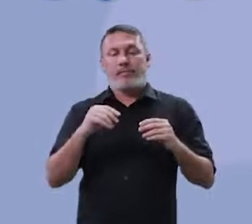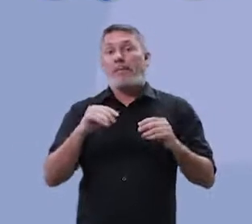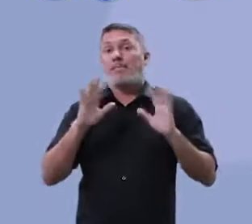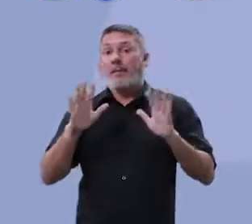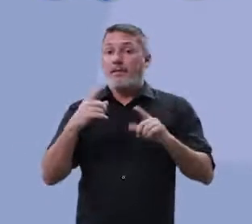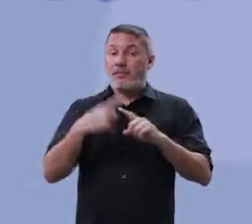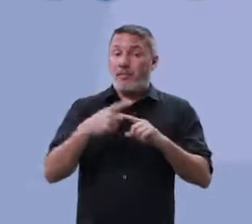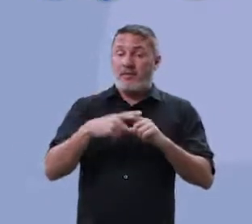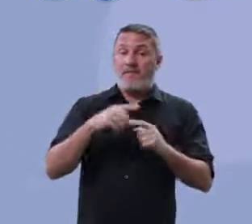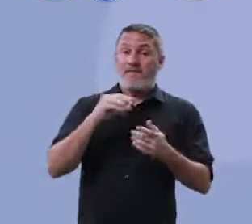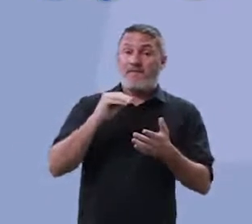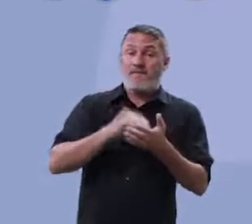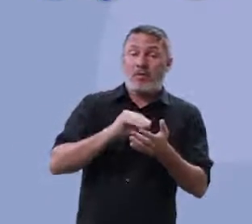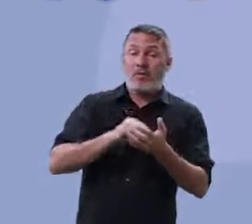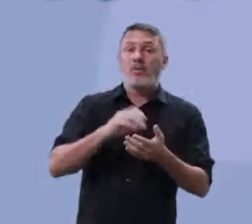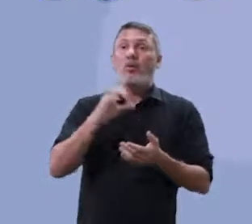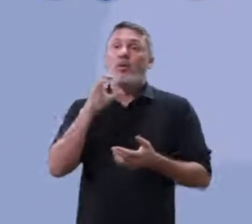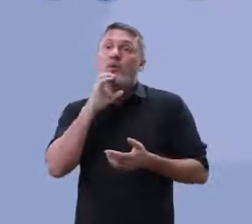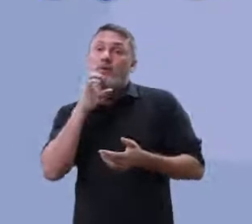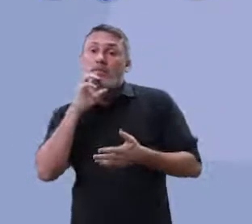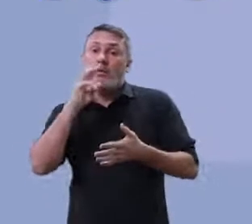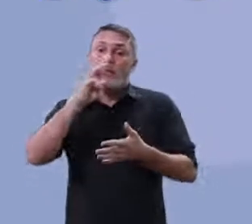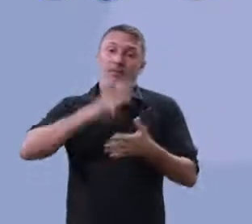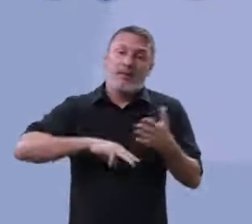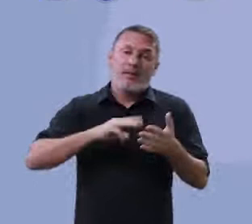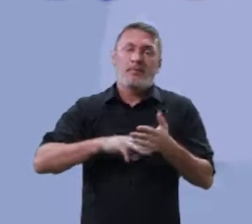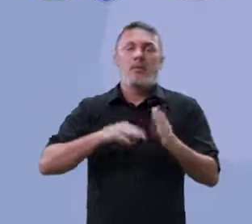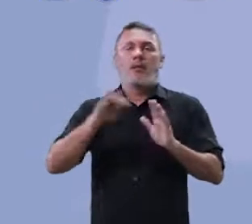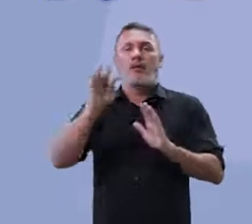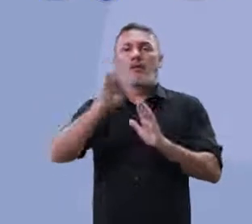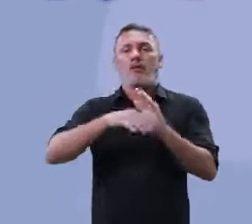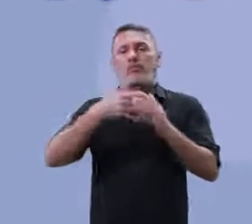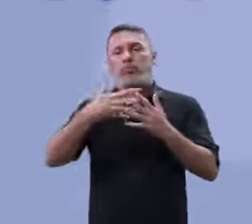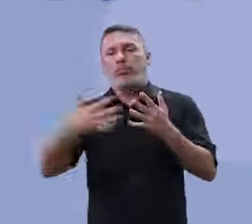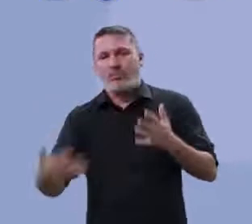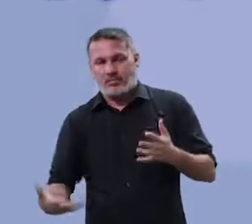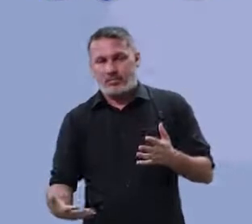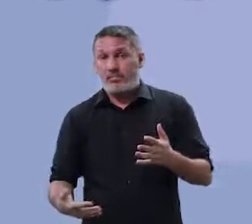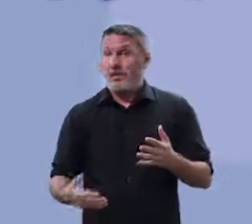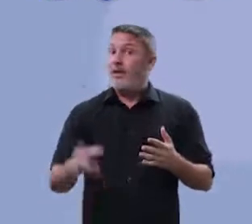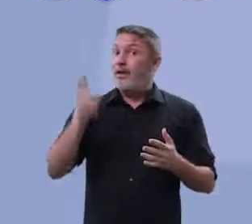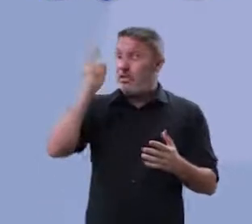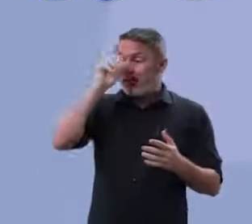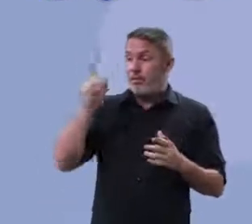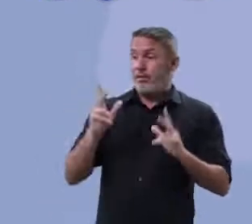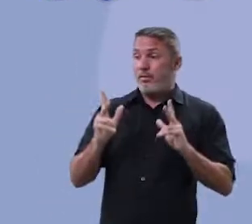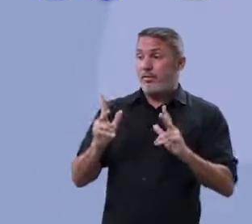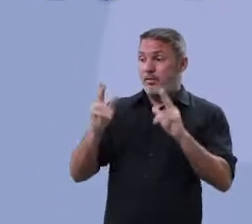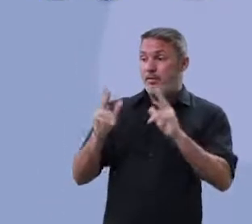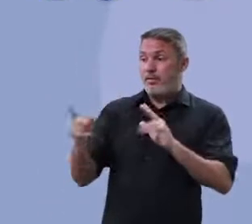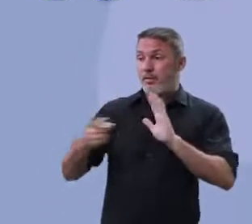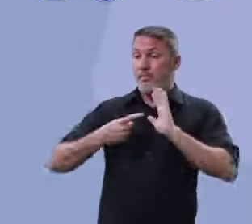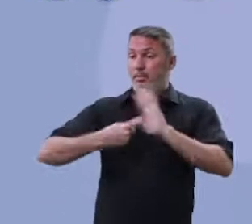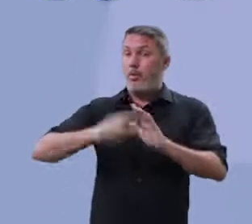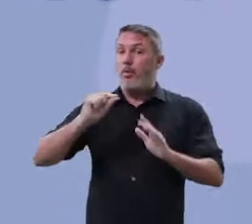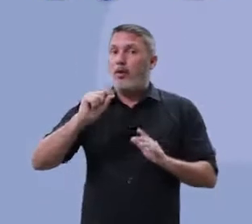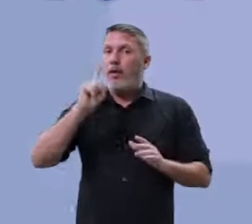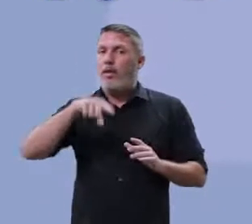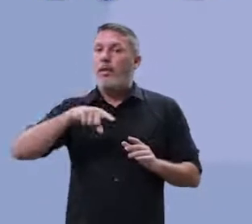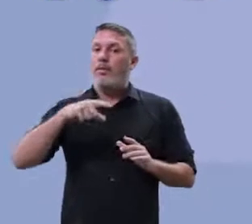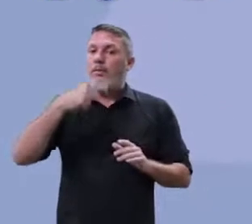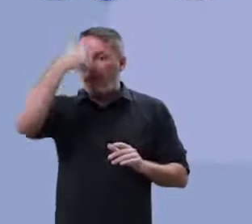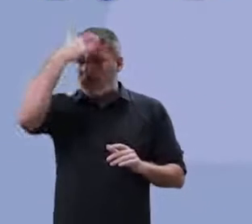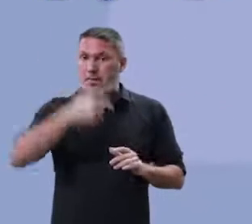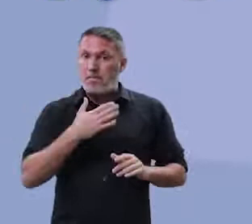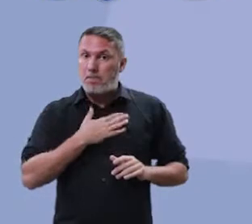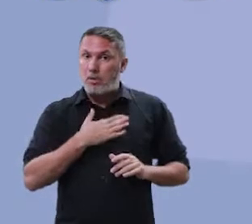dados, pois há falta de conhecimento sobre os métodos e continua o texto. Lembrando que esses exemplos que estou apresentando para vocês não são